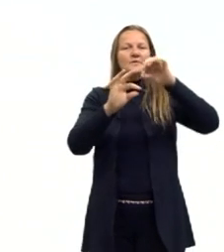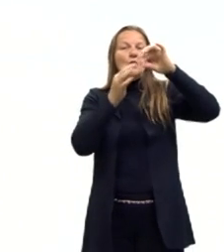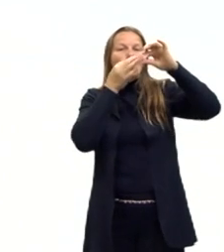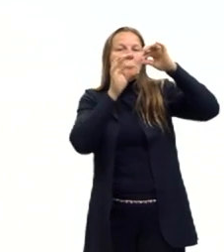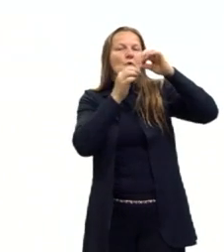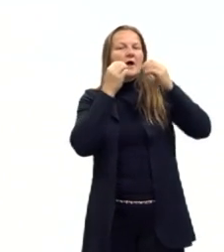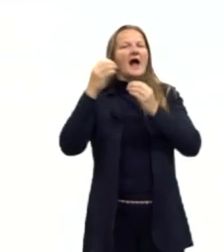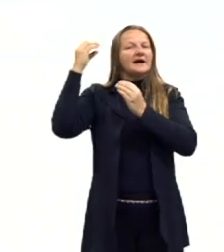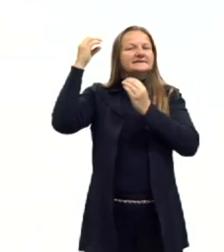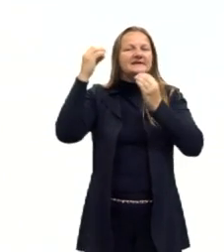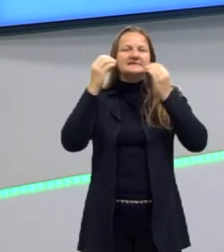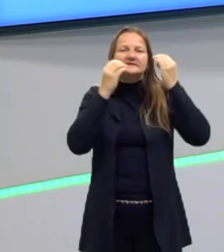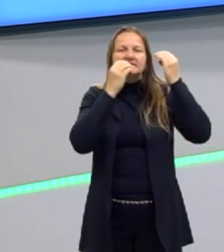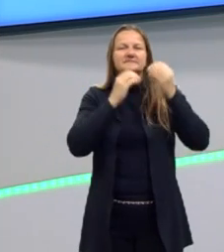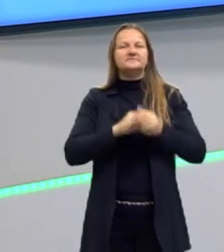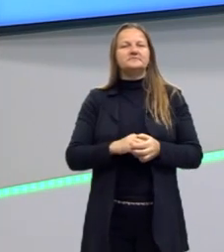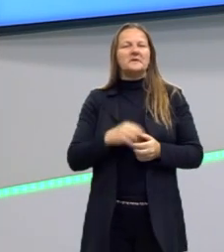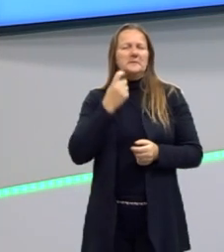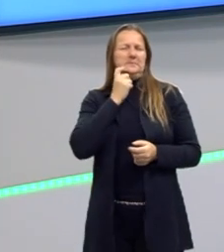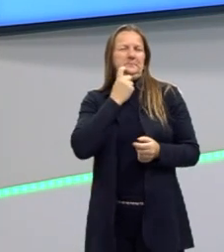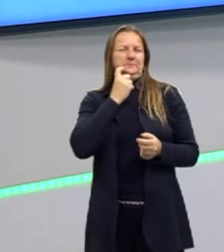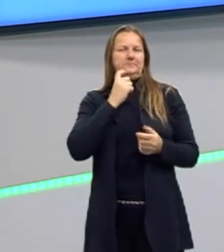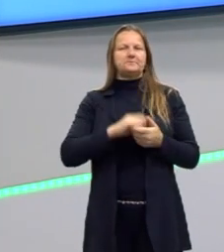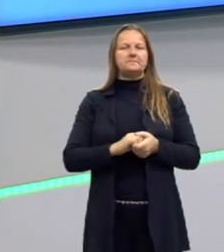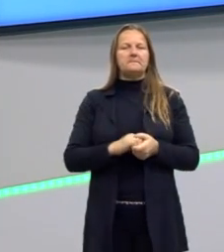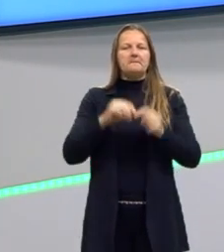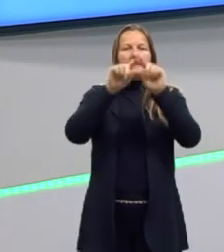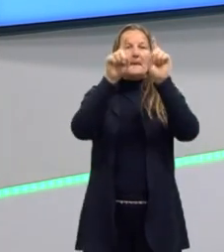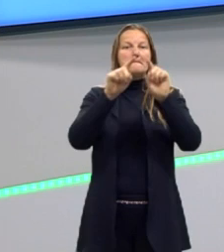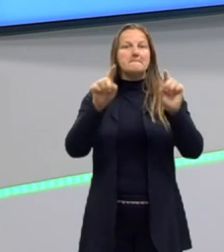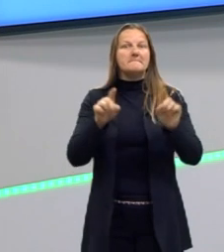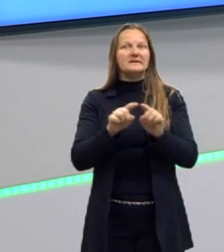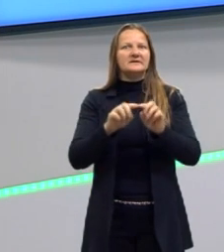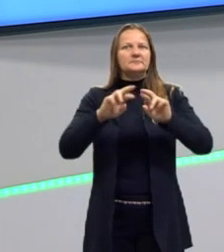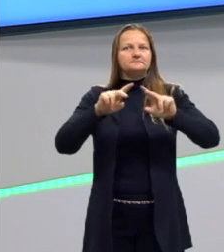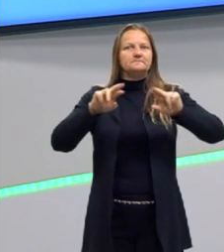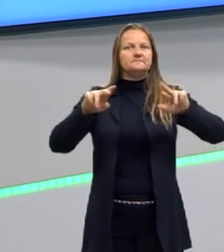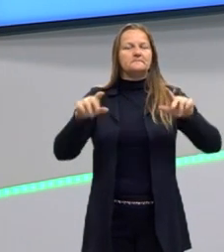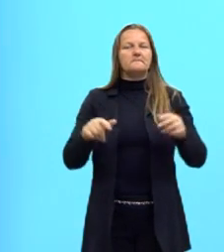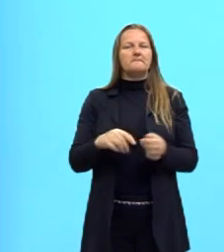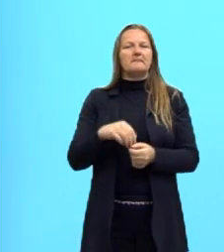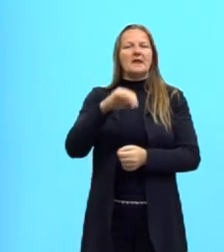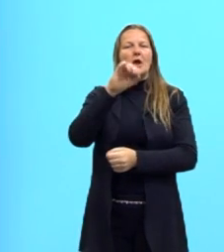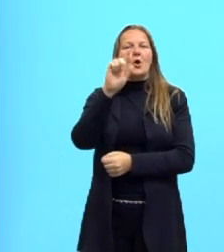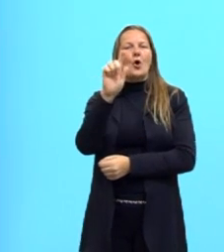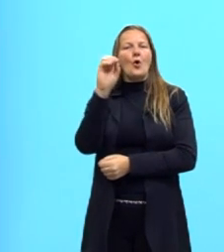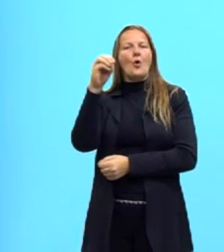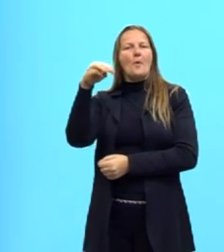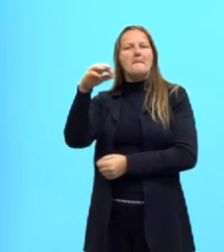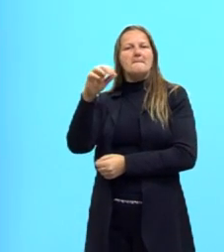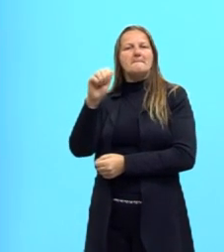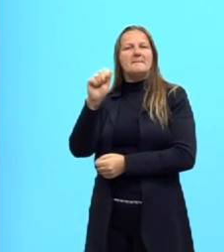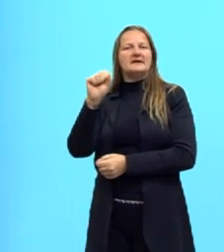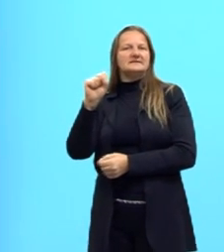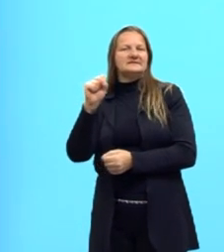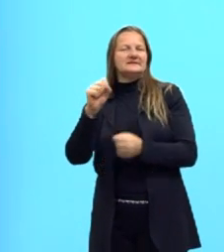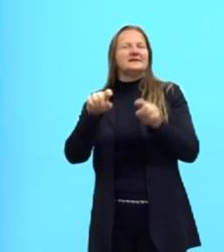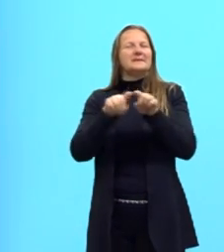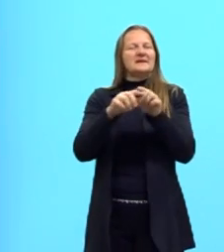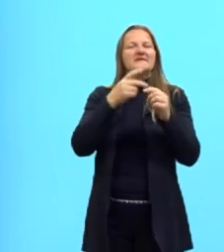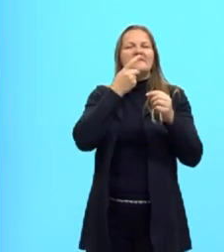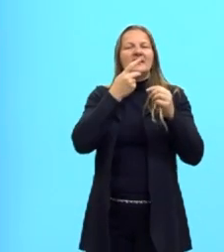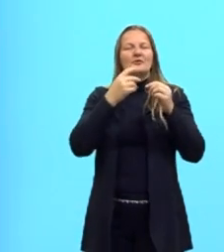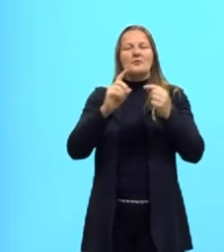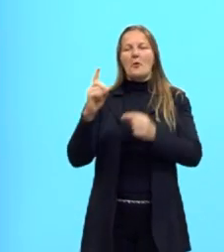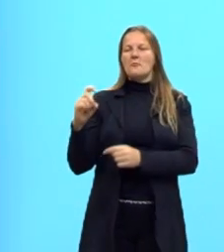melancia, de limão, de pera, tipo bala de goma, jujuba, essas minhoquinhas que pode